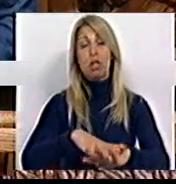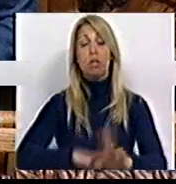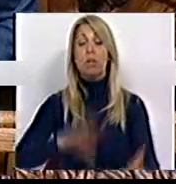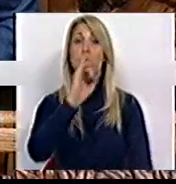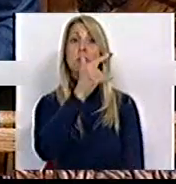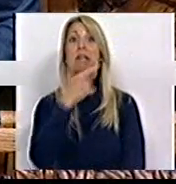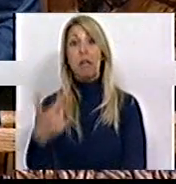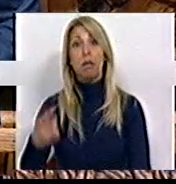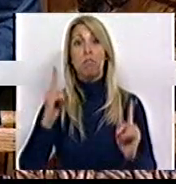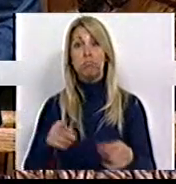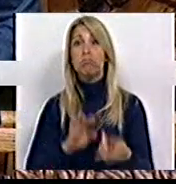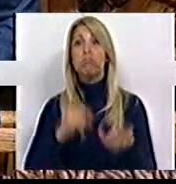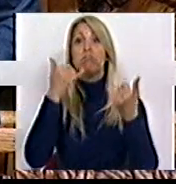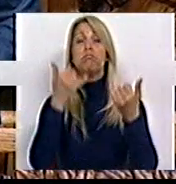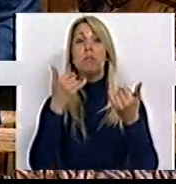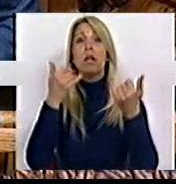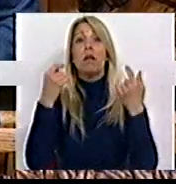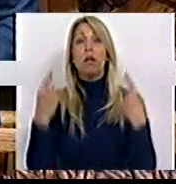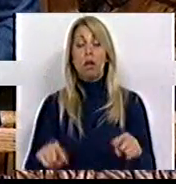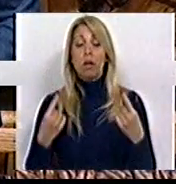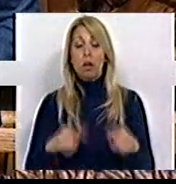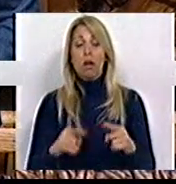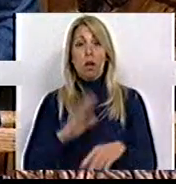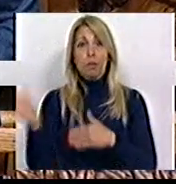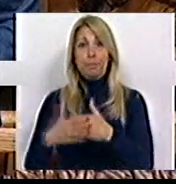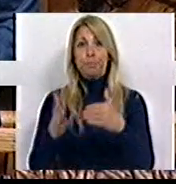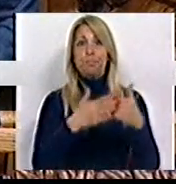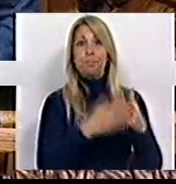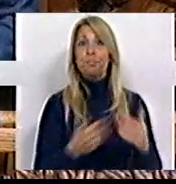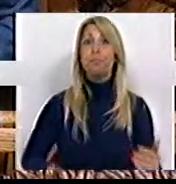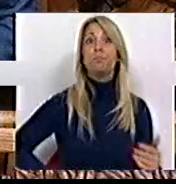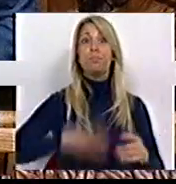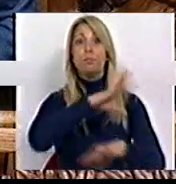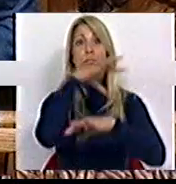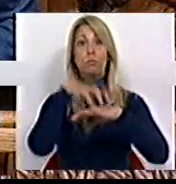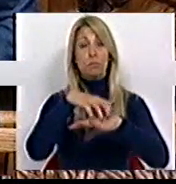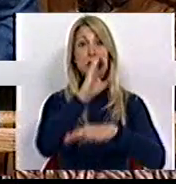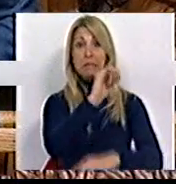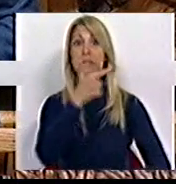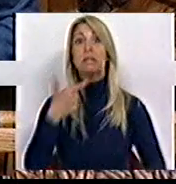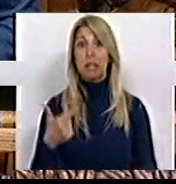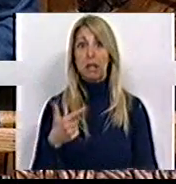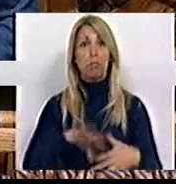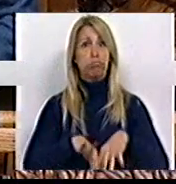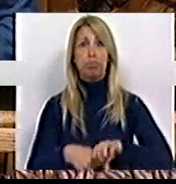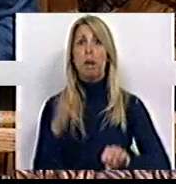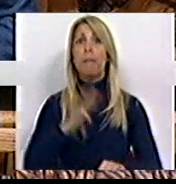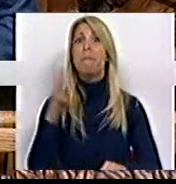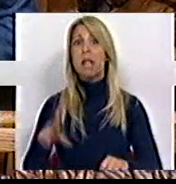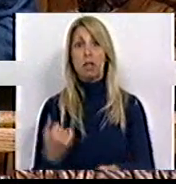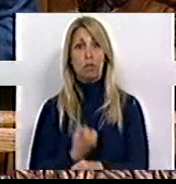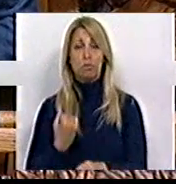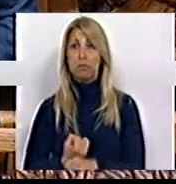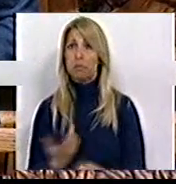e que passaram pelo encerramento de centenas de estações e postos de Correios, a destruição de milhares de postos de trabalho, a